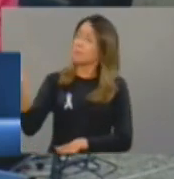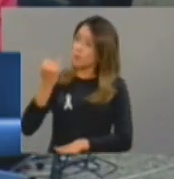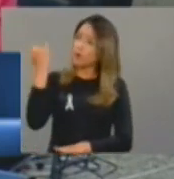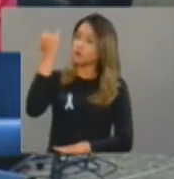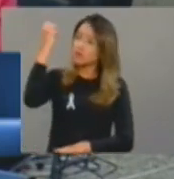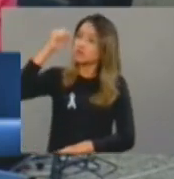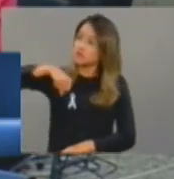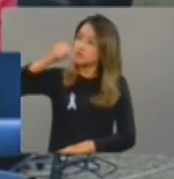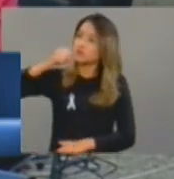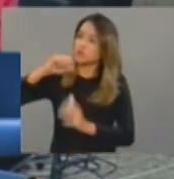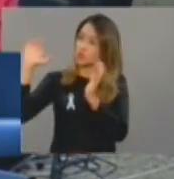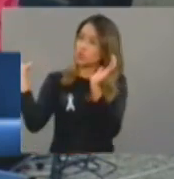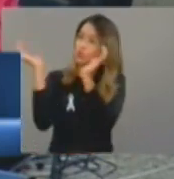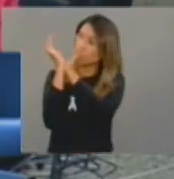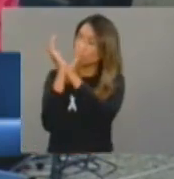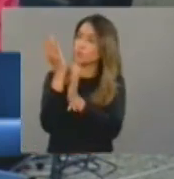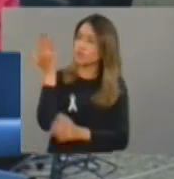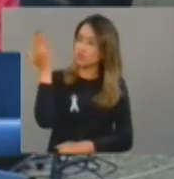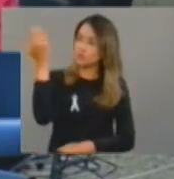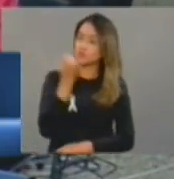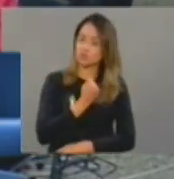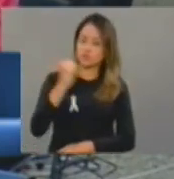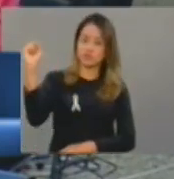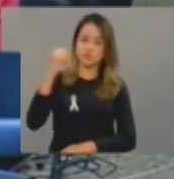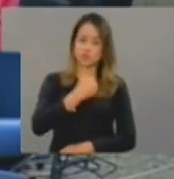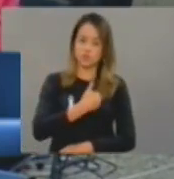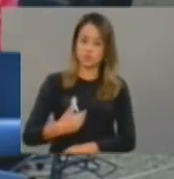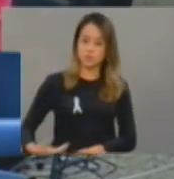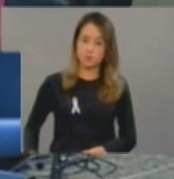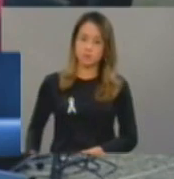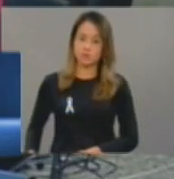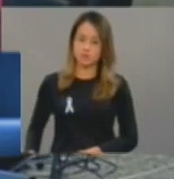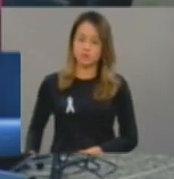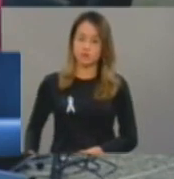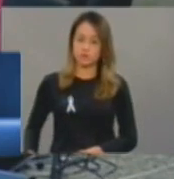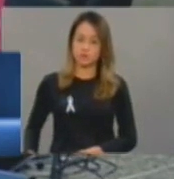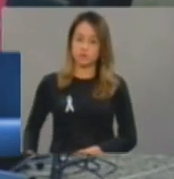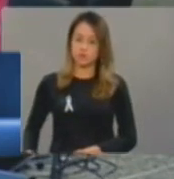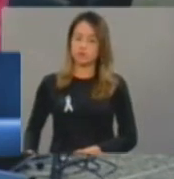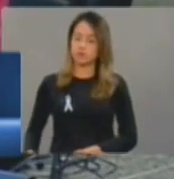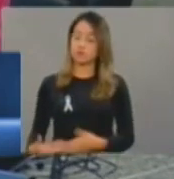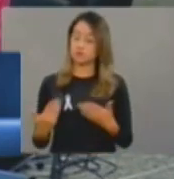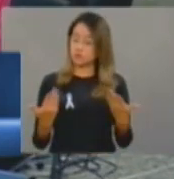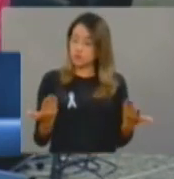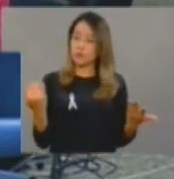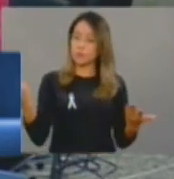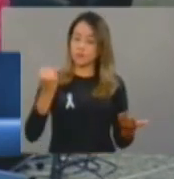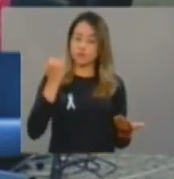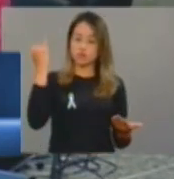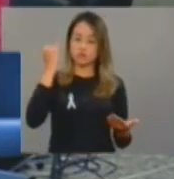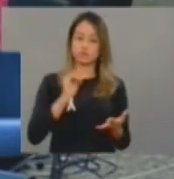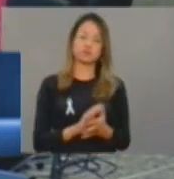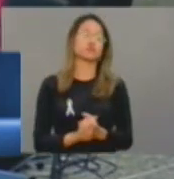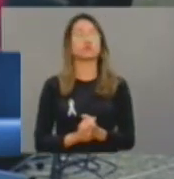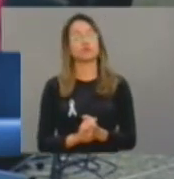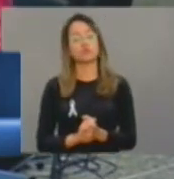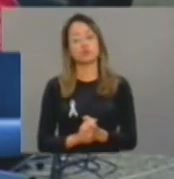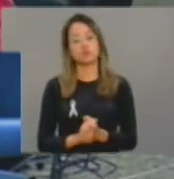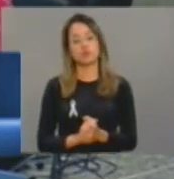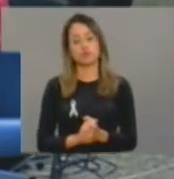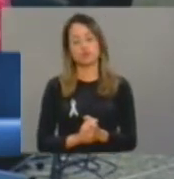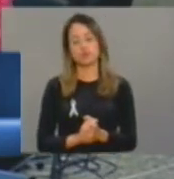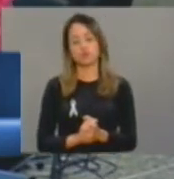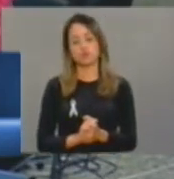da ação da Defensoria também nesses casos, como em outros